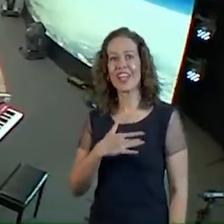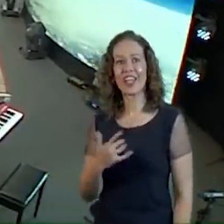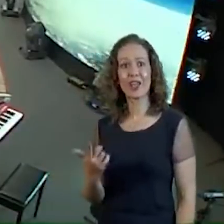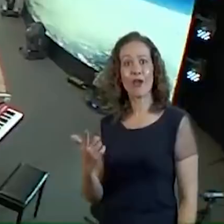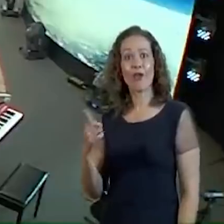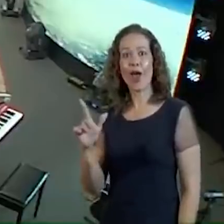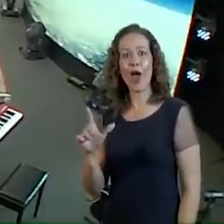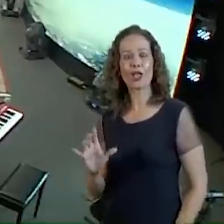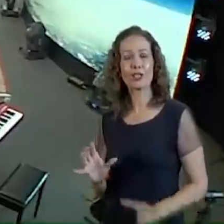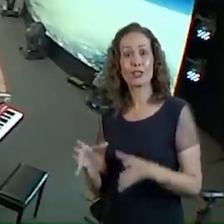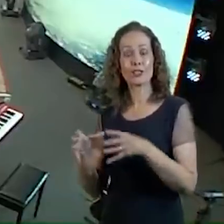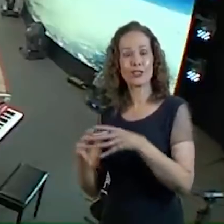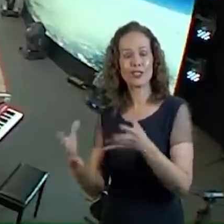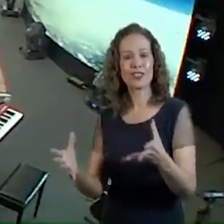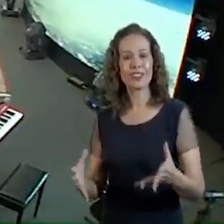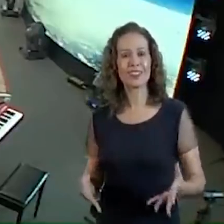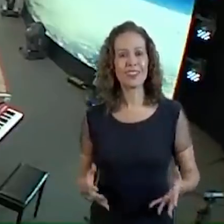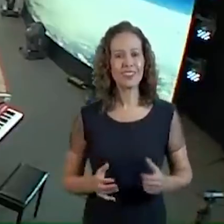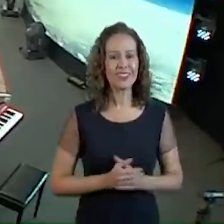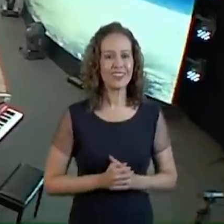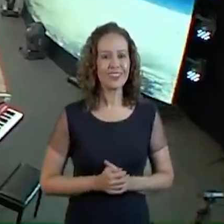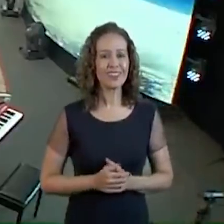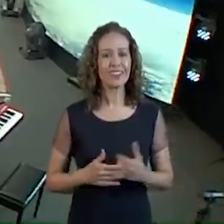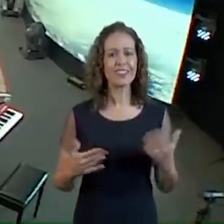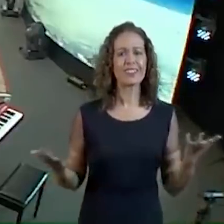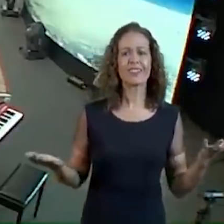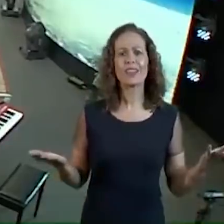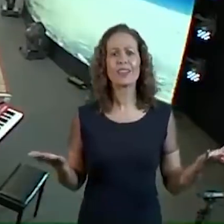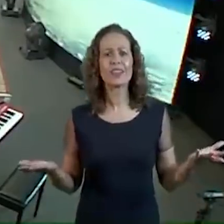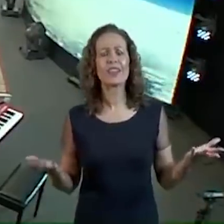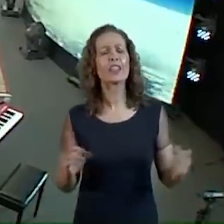Não Amanhã Que dia que nós vamos destruir Rive